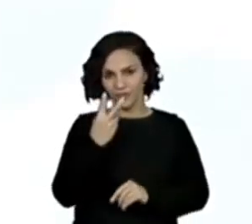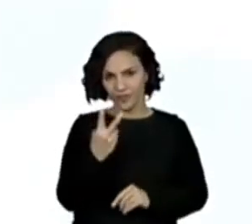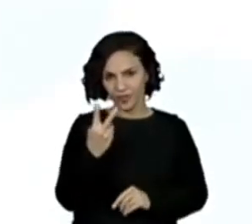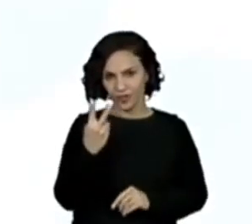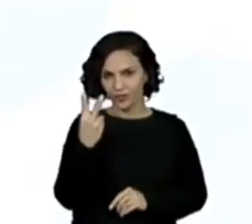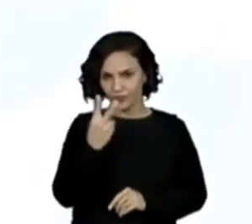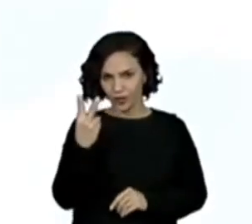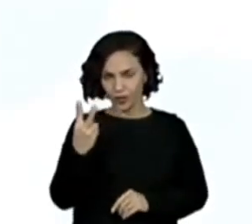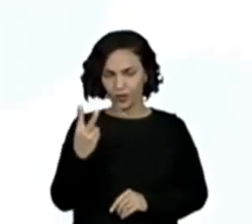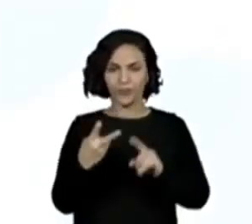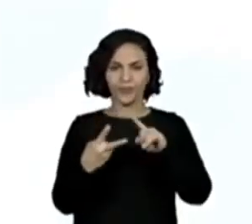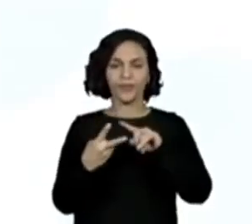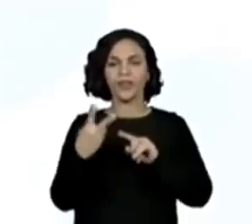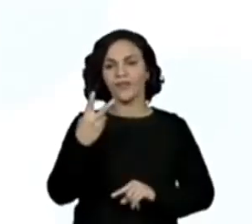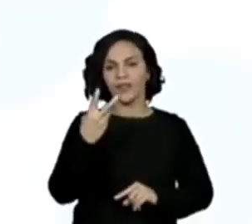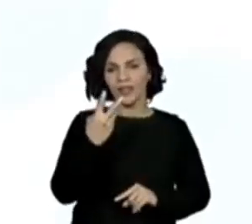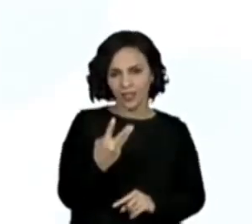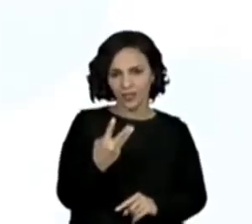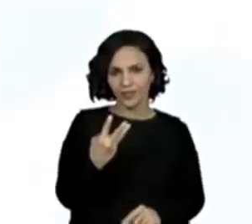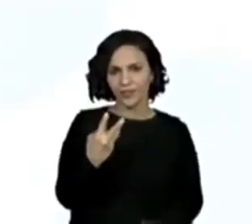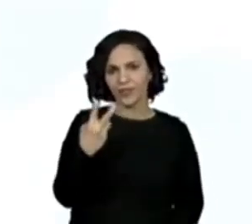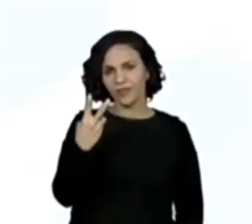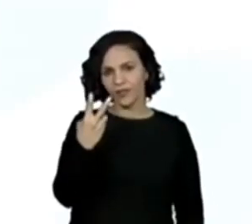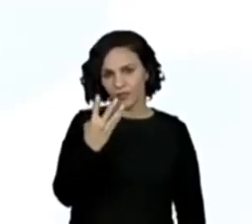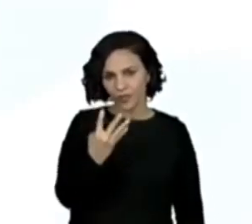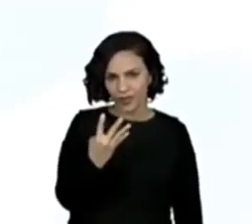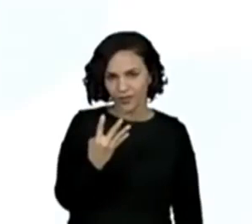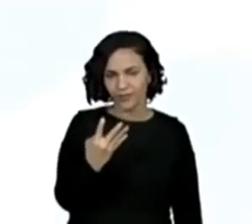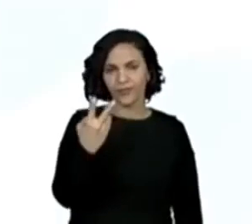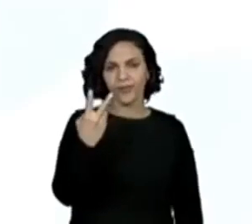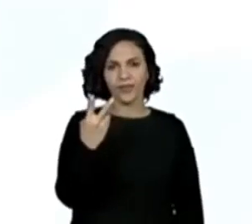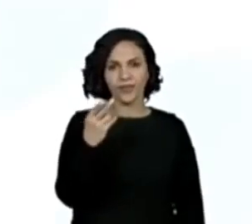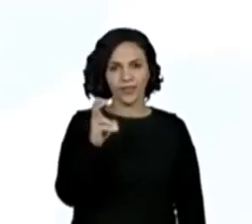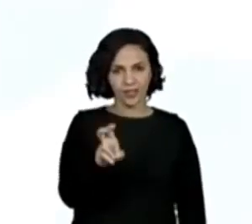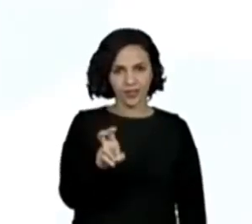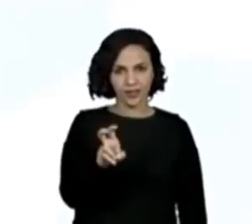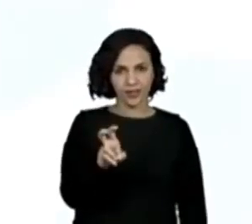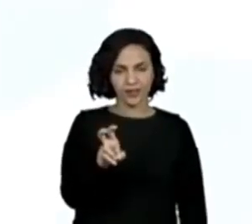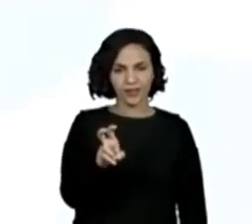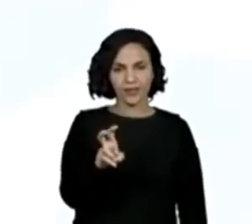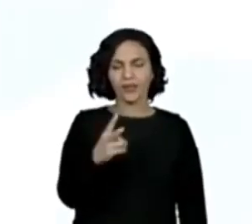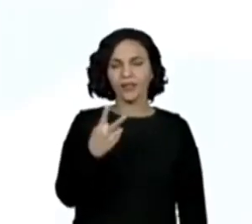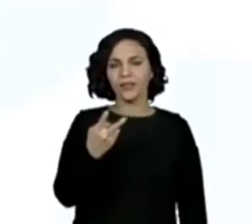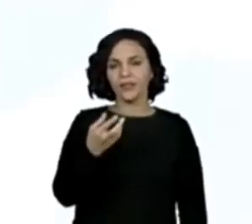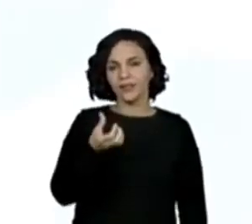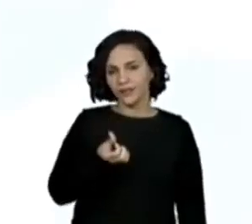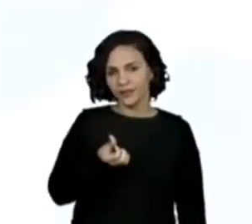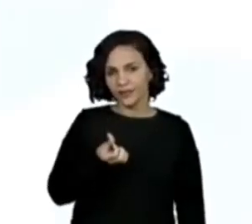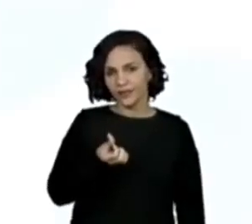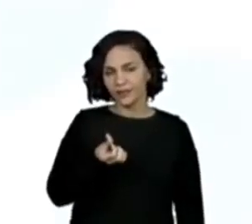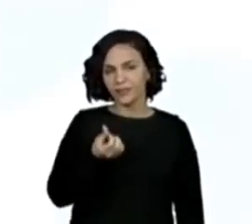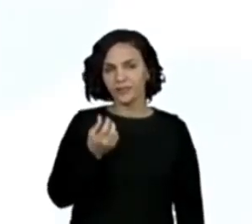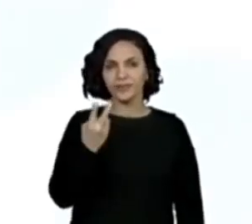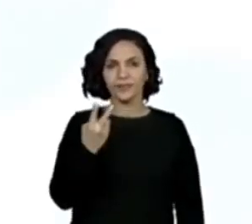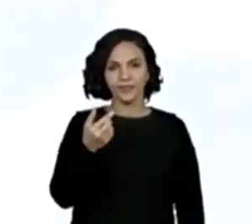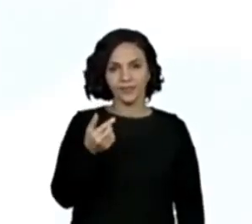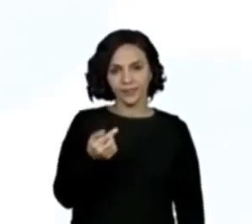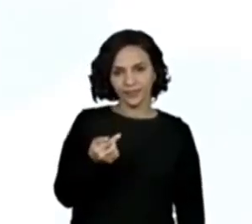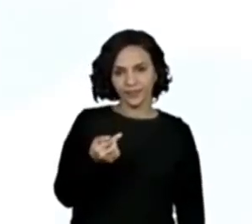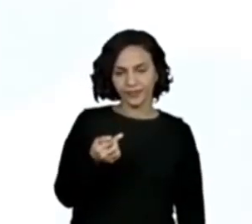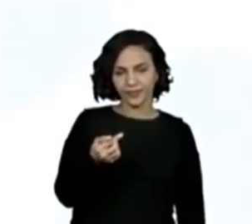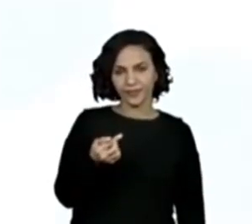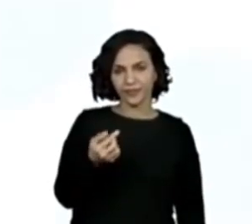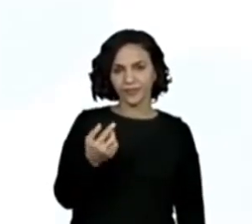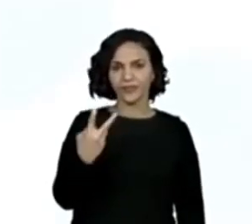vinte e três, vinte e quatro, vinte e cinco, vinte e seis, vinte e